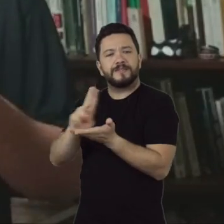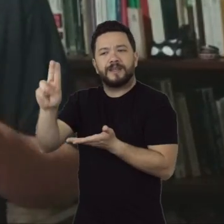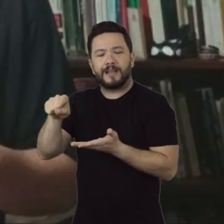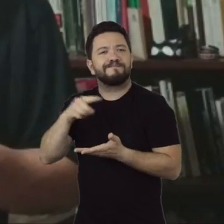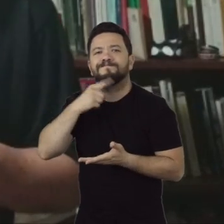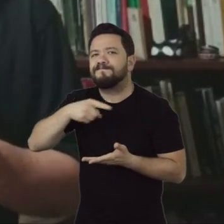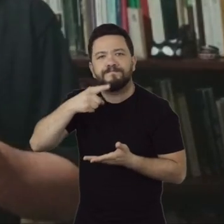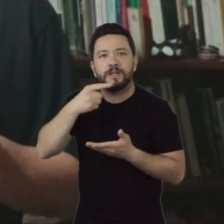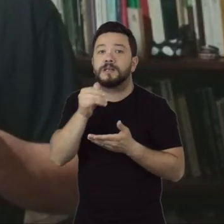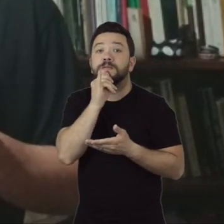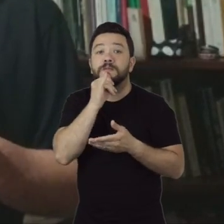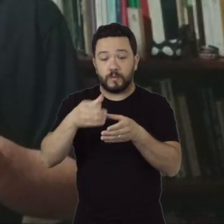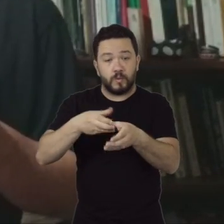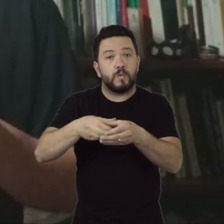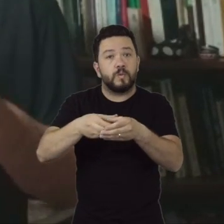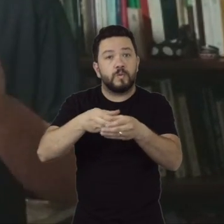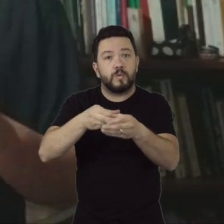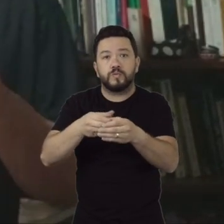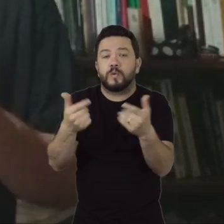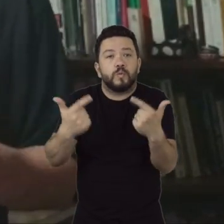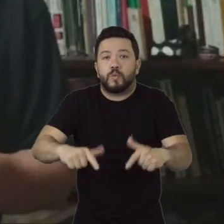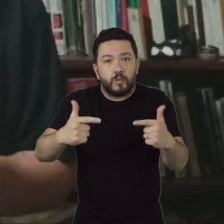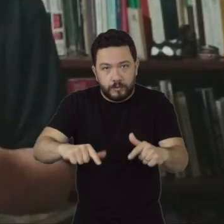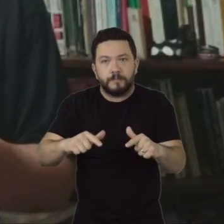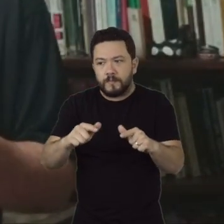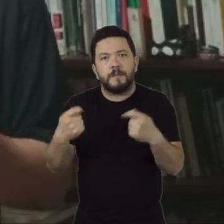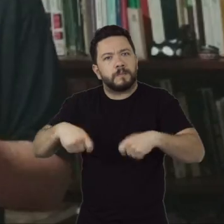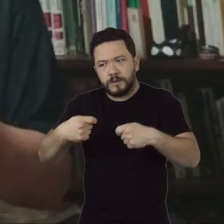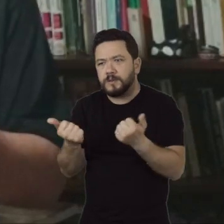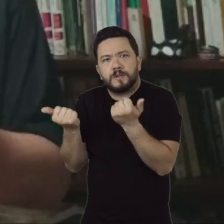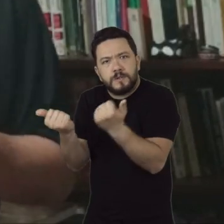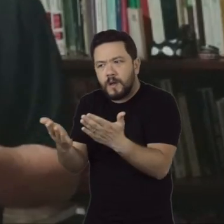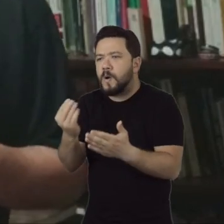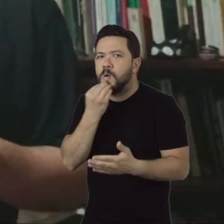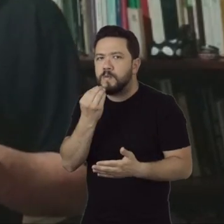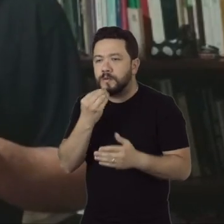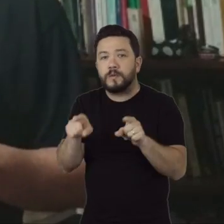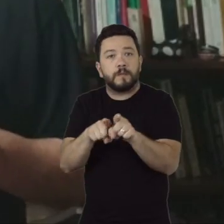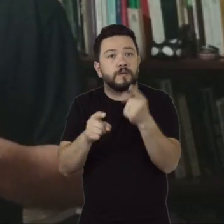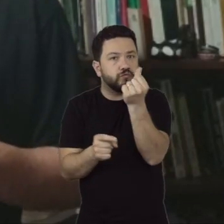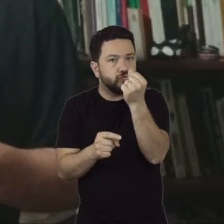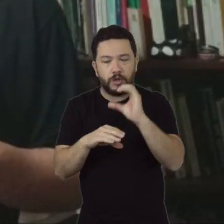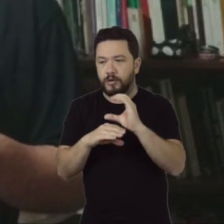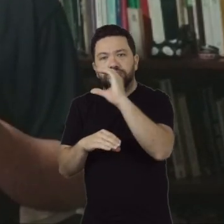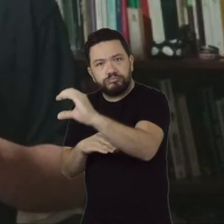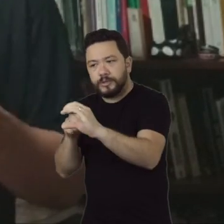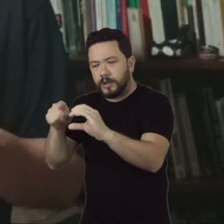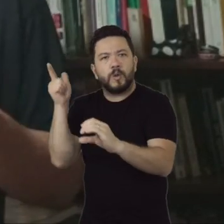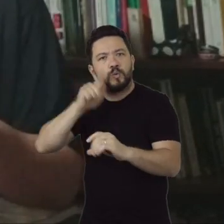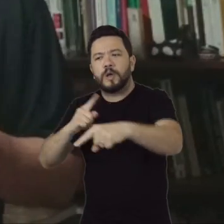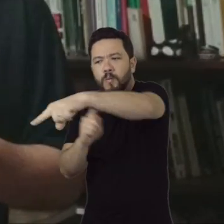retomar a realização de concursos públicos, retomar os investimentos, garantir as verbas necessárias de custeio